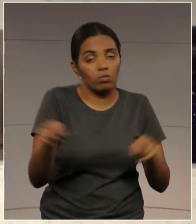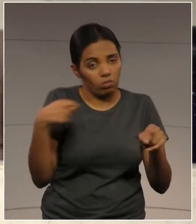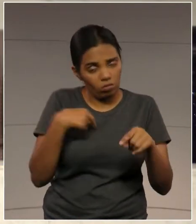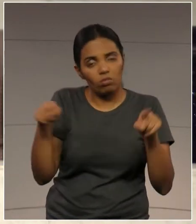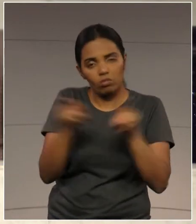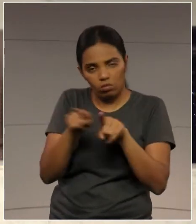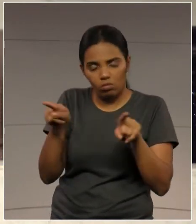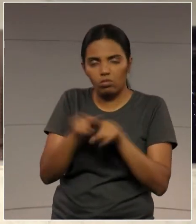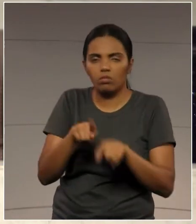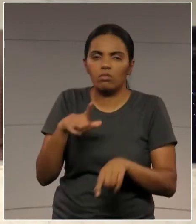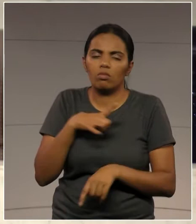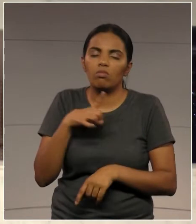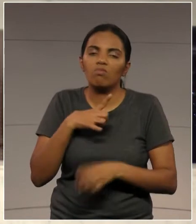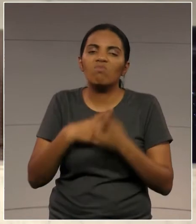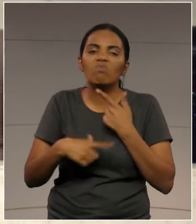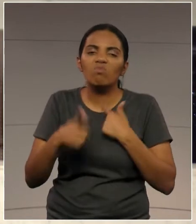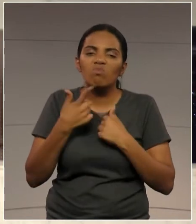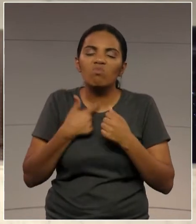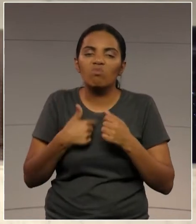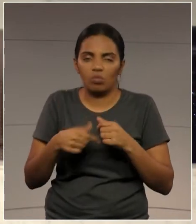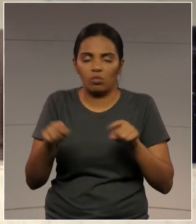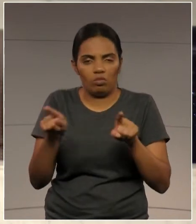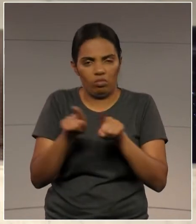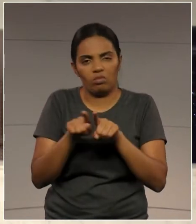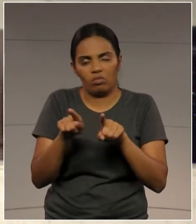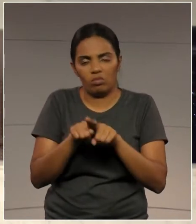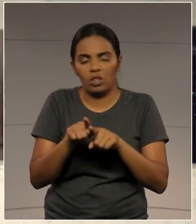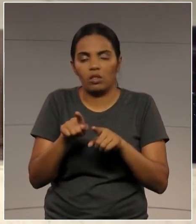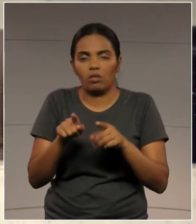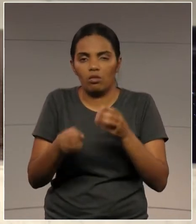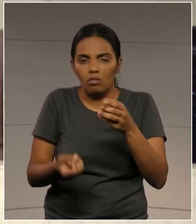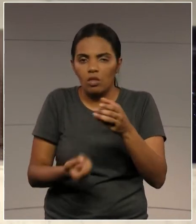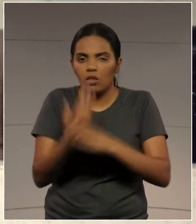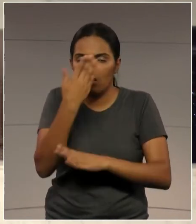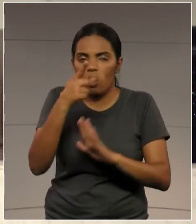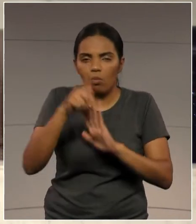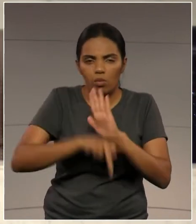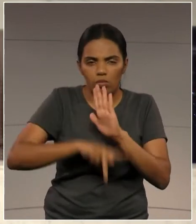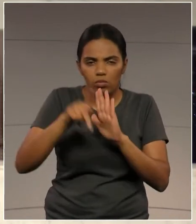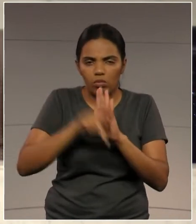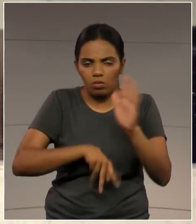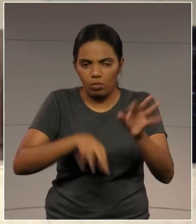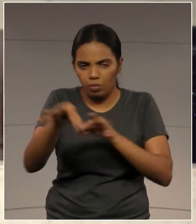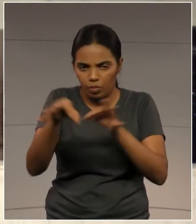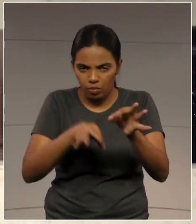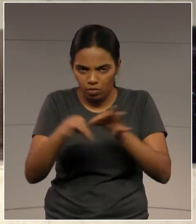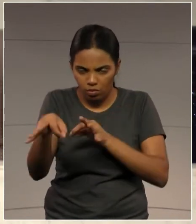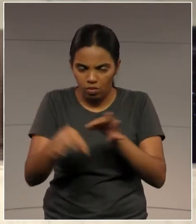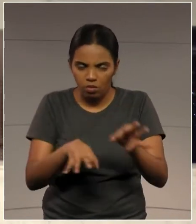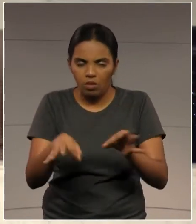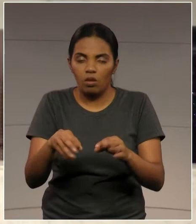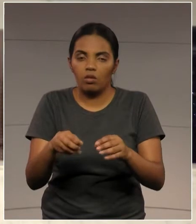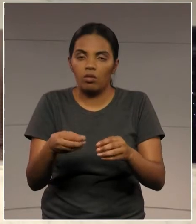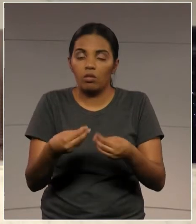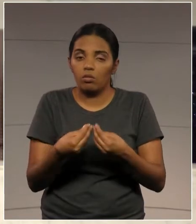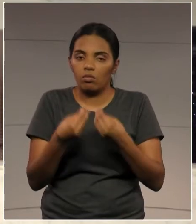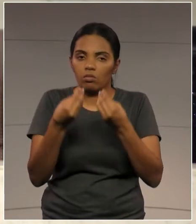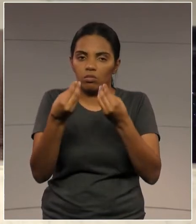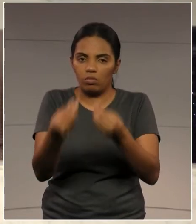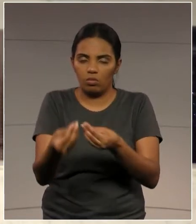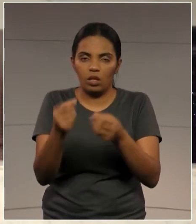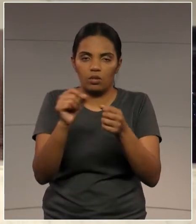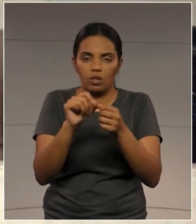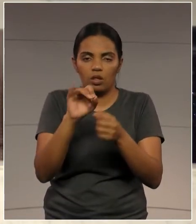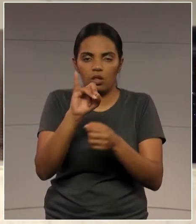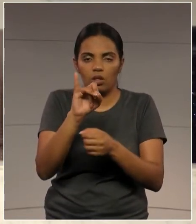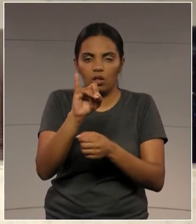um desejo, uma vontade de implementar um programa que possa possibilitar um refício